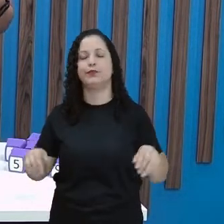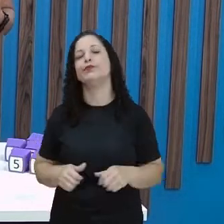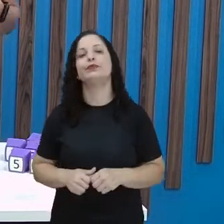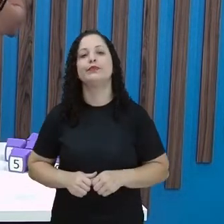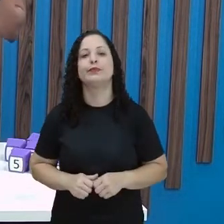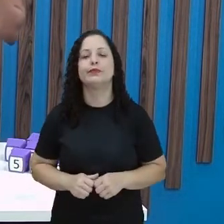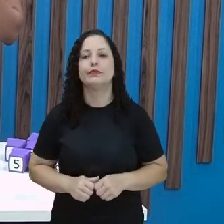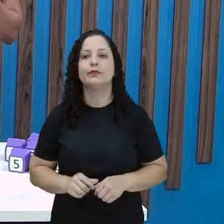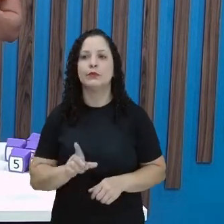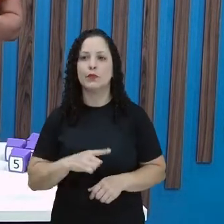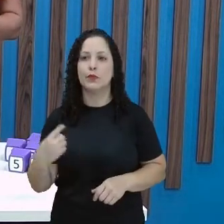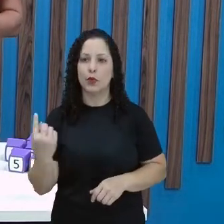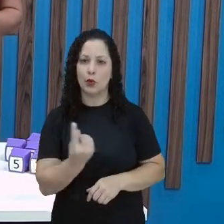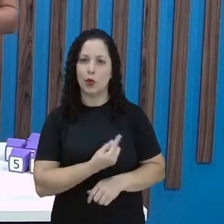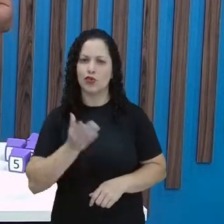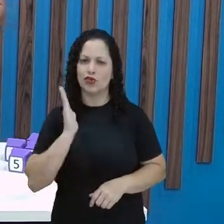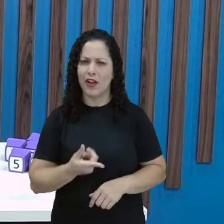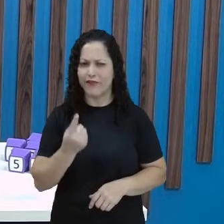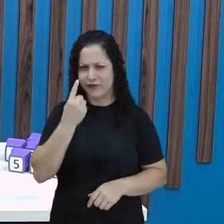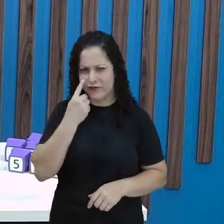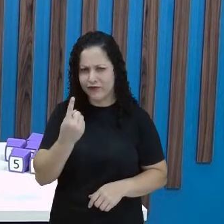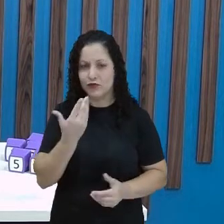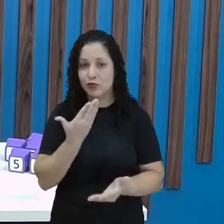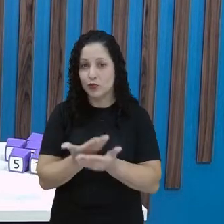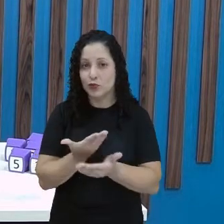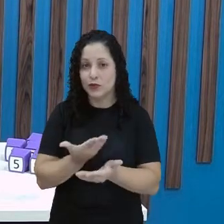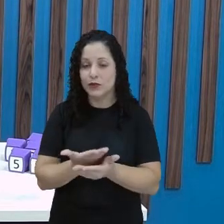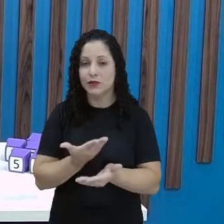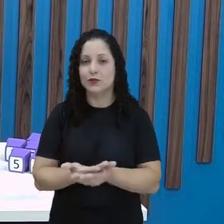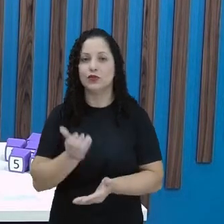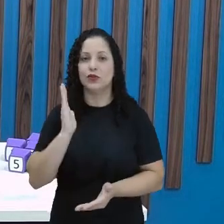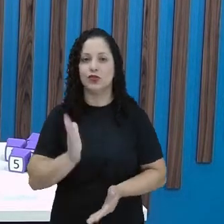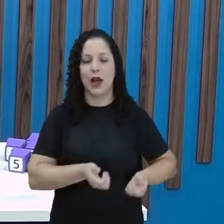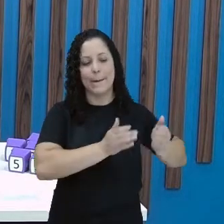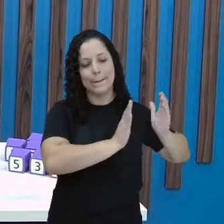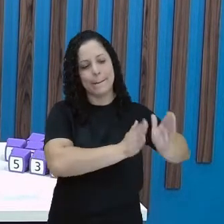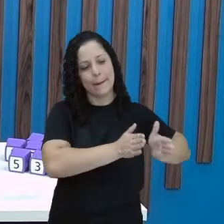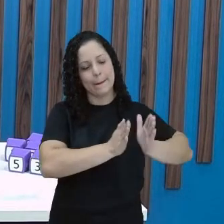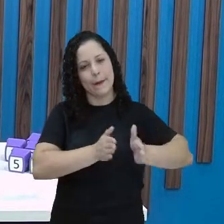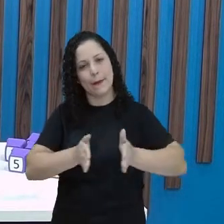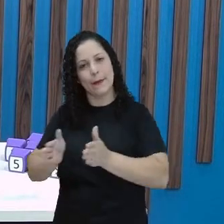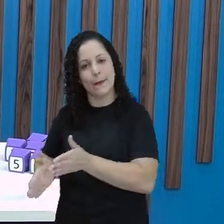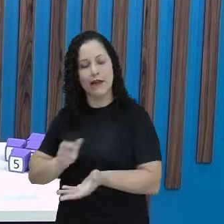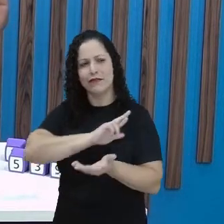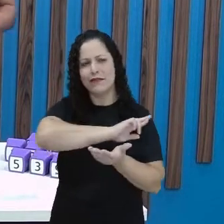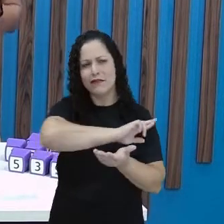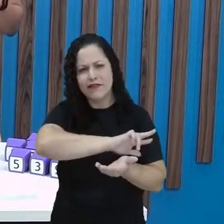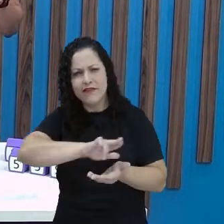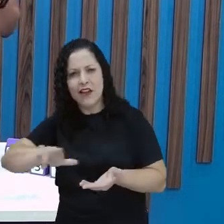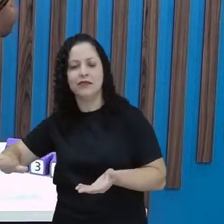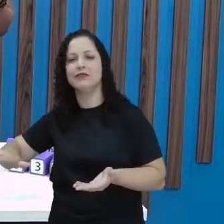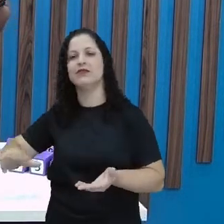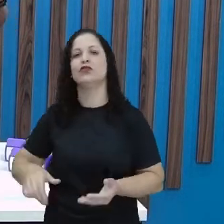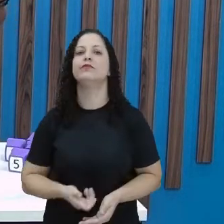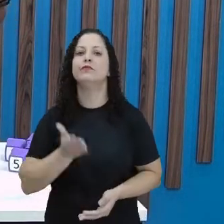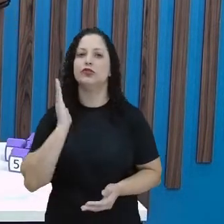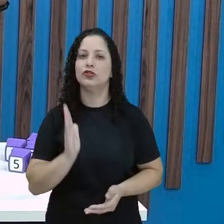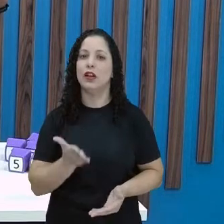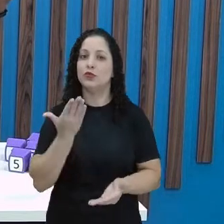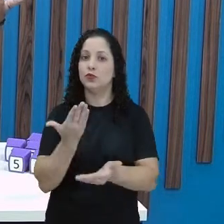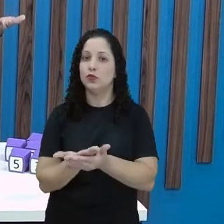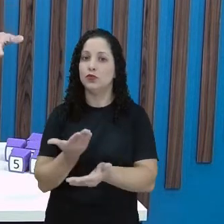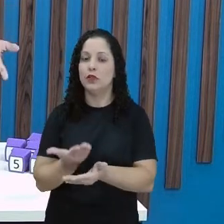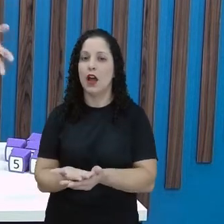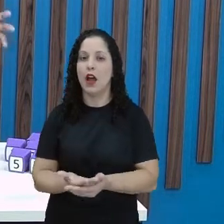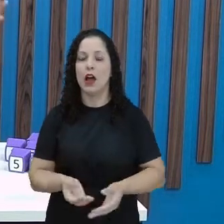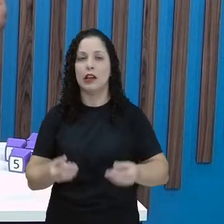Olha aí, a gente já viu um pouquinho sobre isso. A gente já trabalhou sequências de diversas maneiras. A gente já trabalhou sequências com